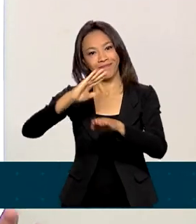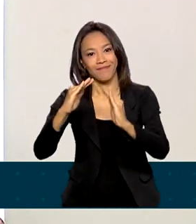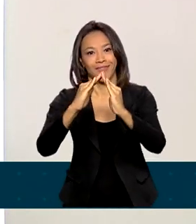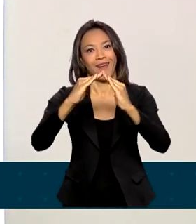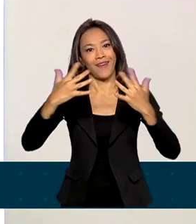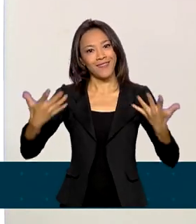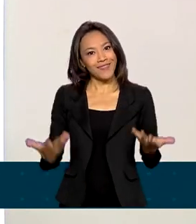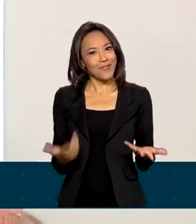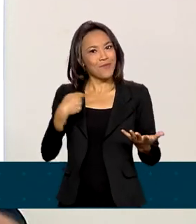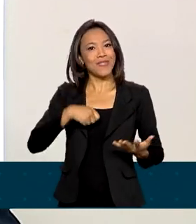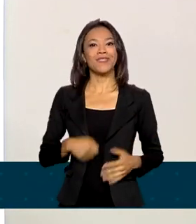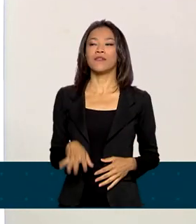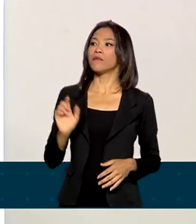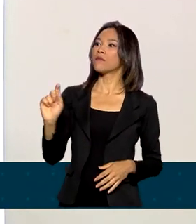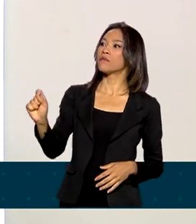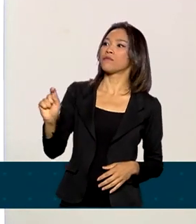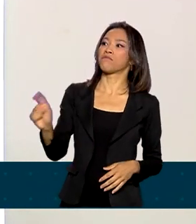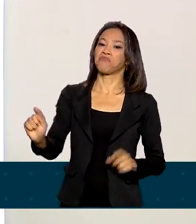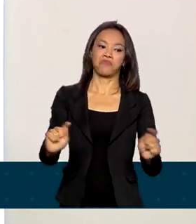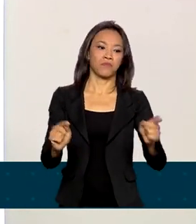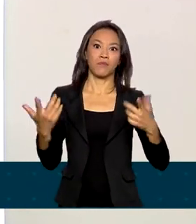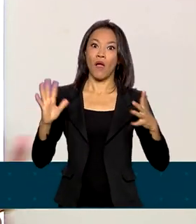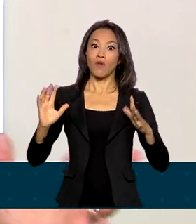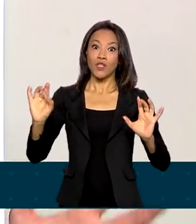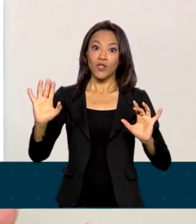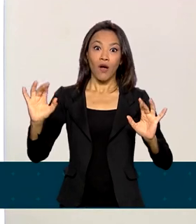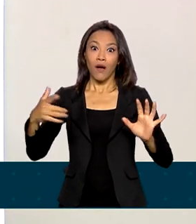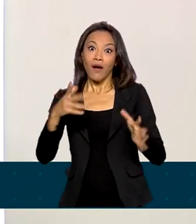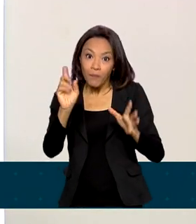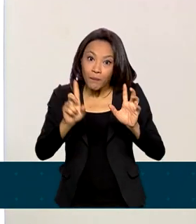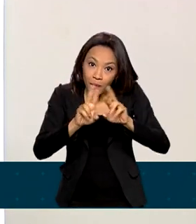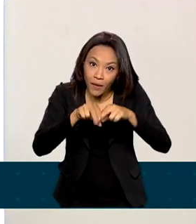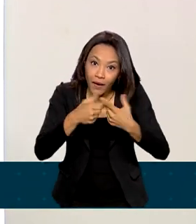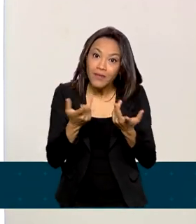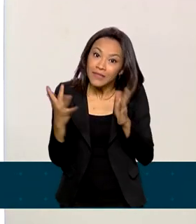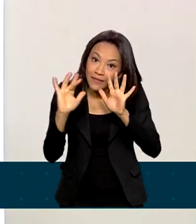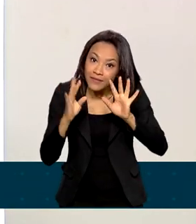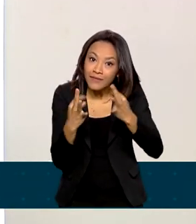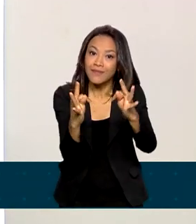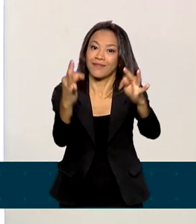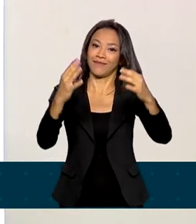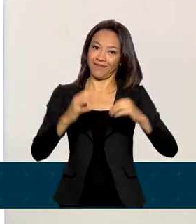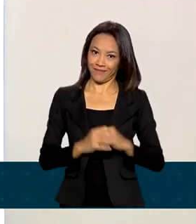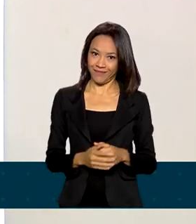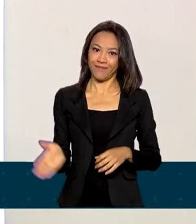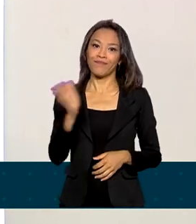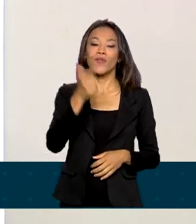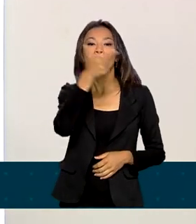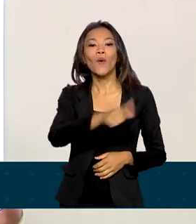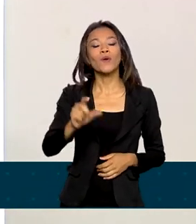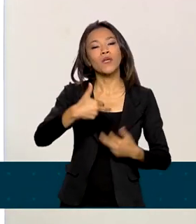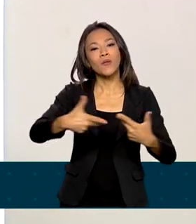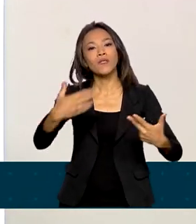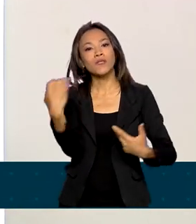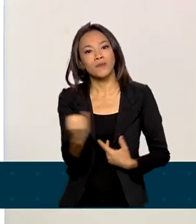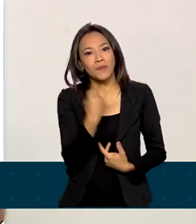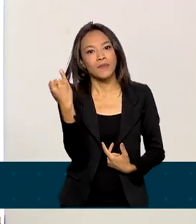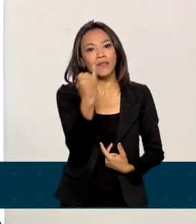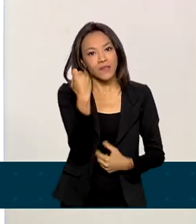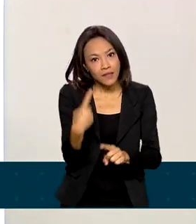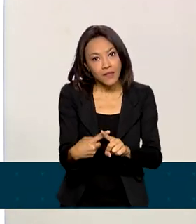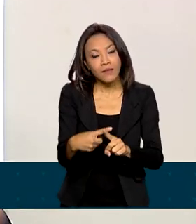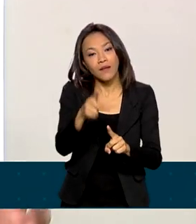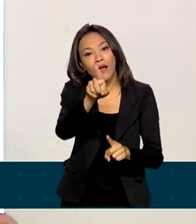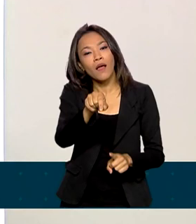sem nenhum contato humano, apenas por programação. E aí, um outro componente importantíssimo relacionado com o 5G, naturalmente,